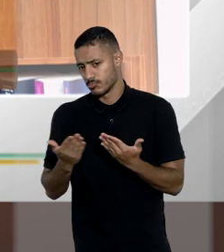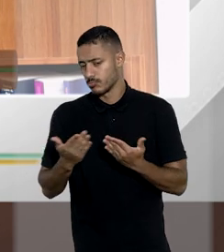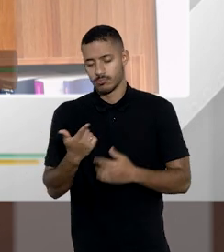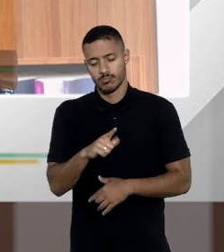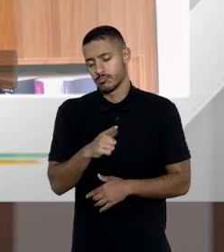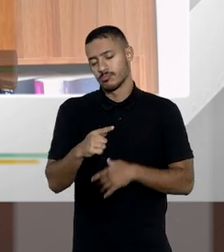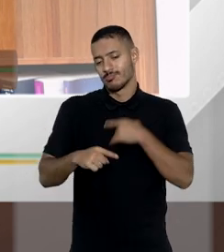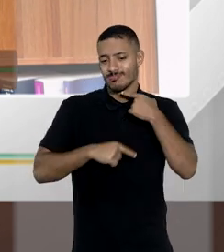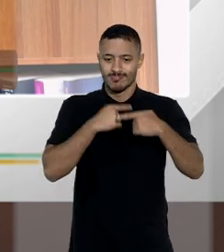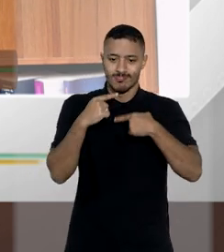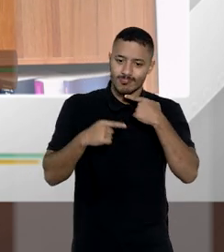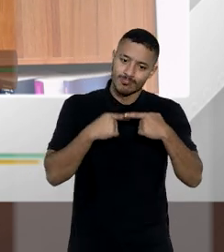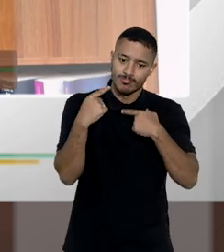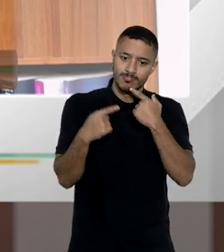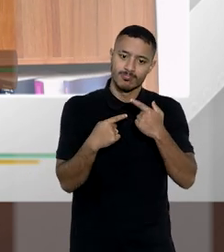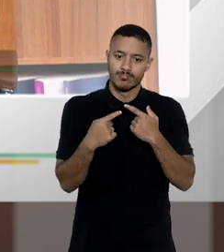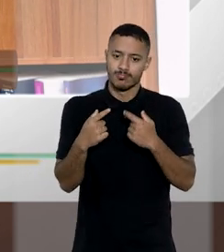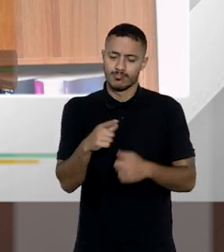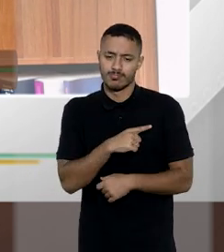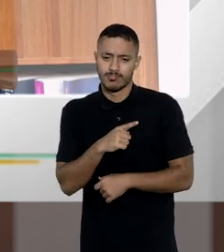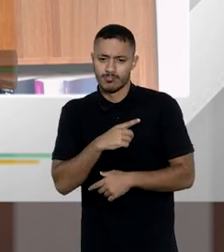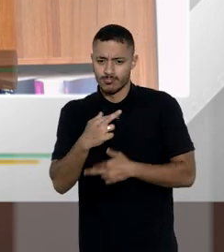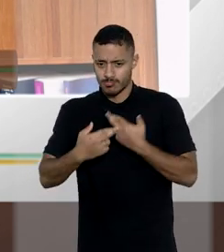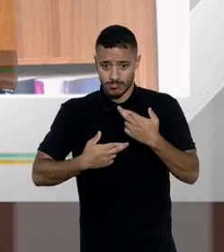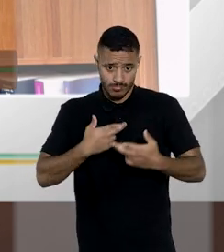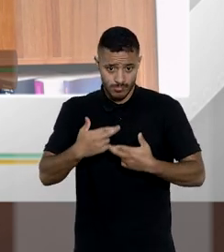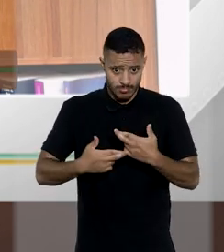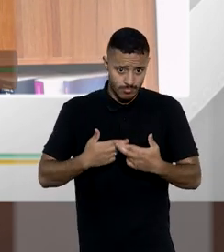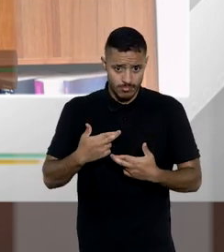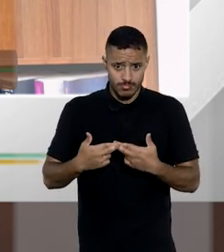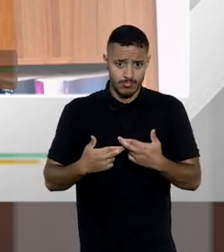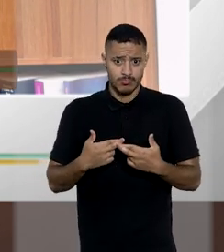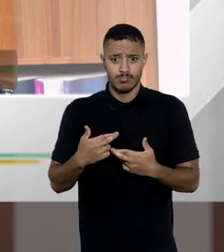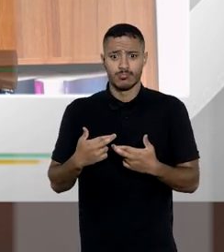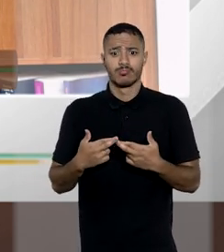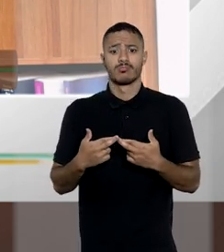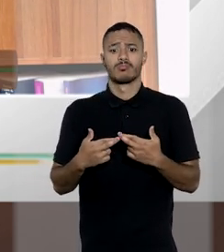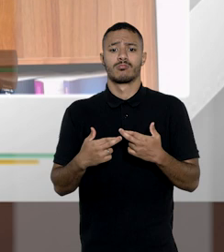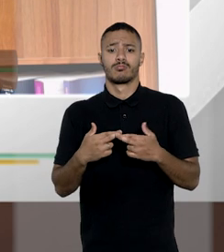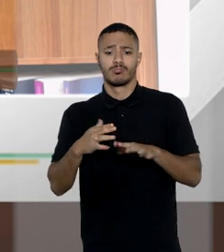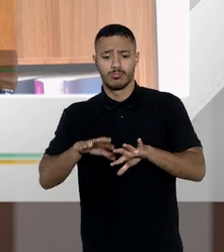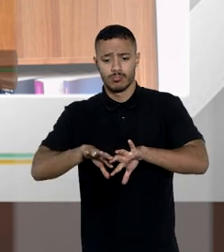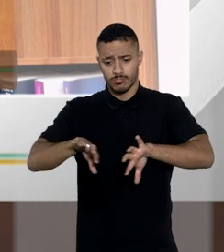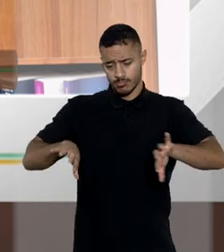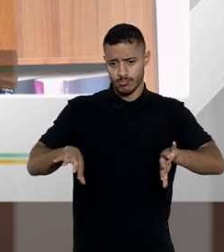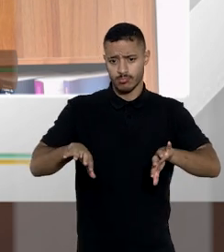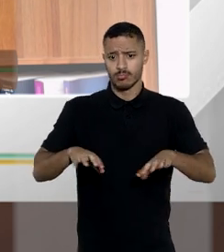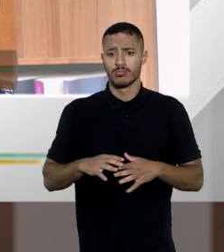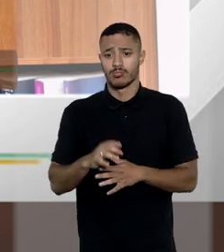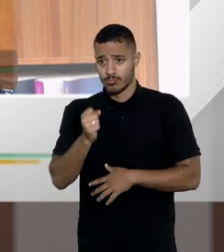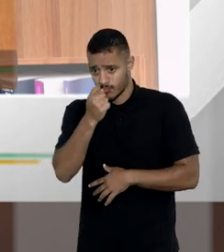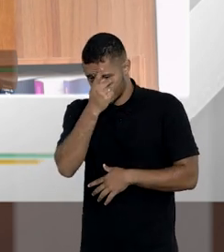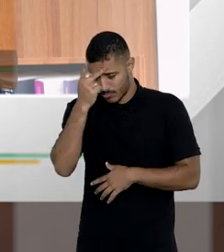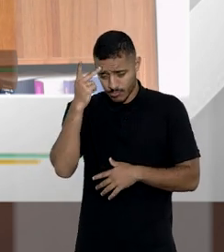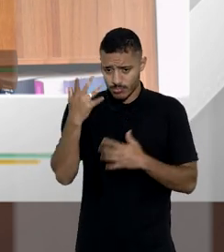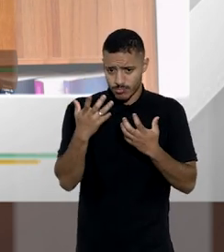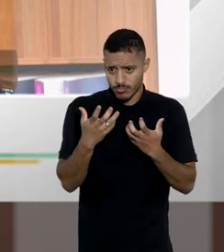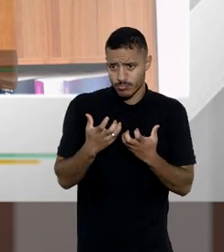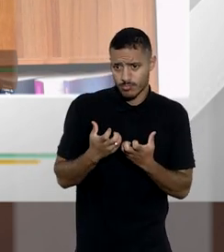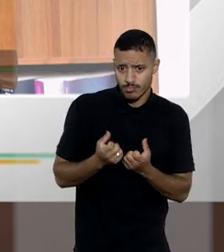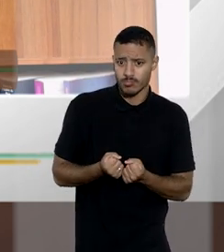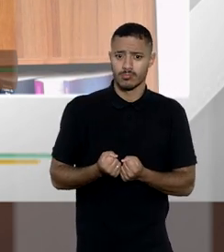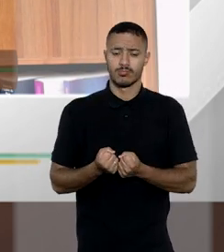e hoje não há dúvida que mesmo aquele que tem um relacionamento pelo regime de separação convencional essa pessoa